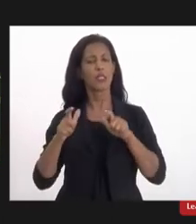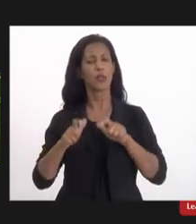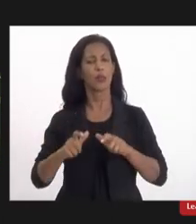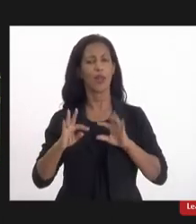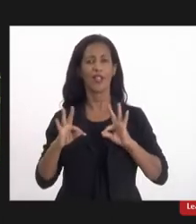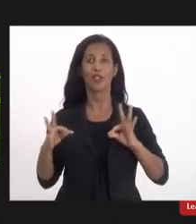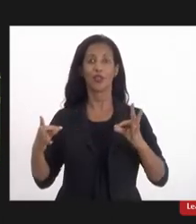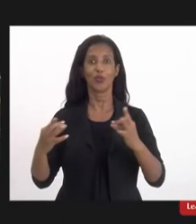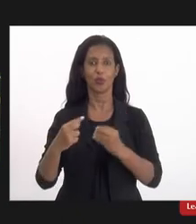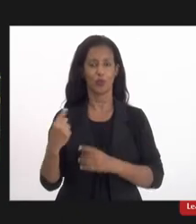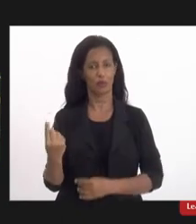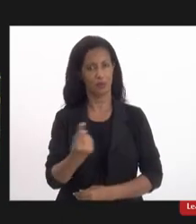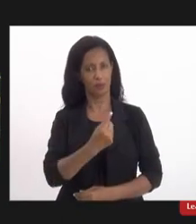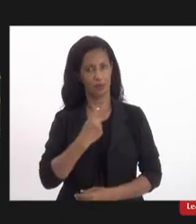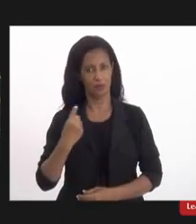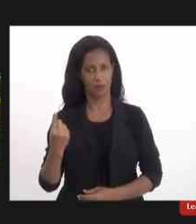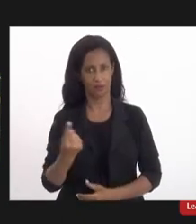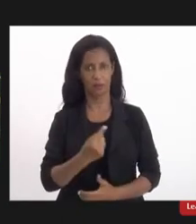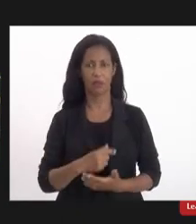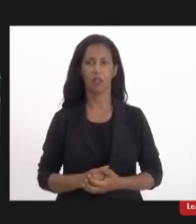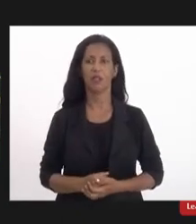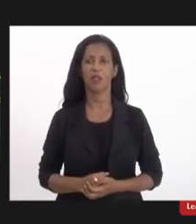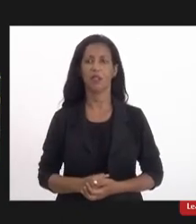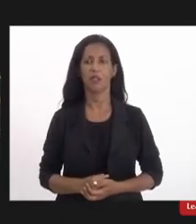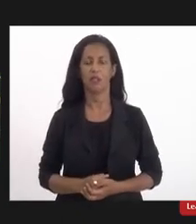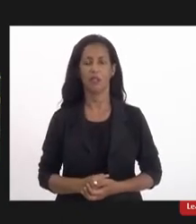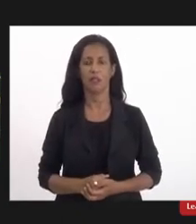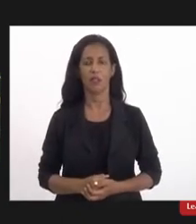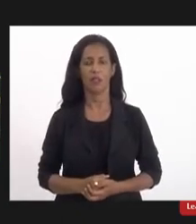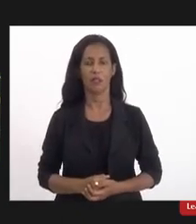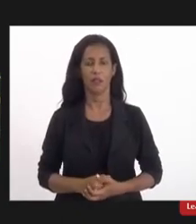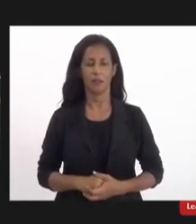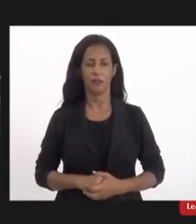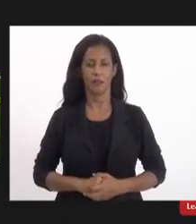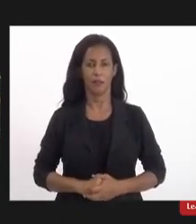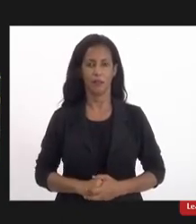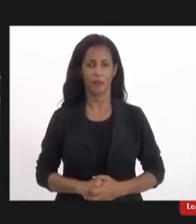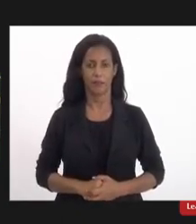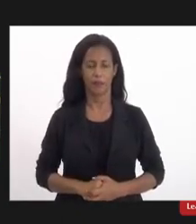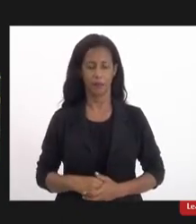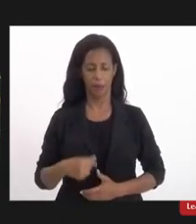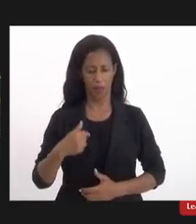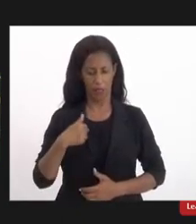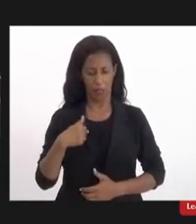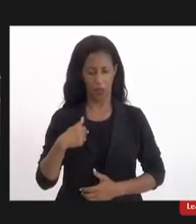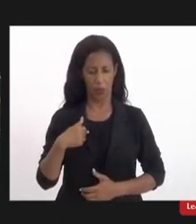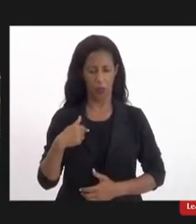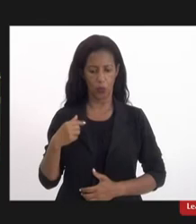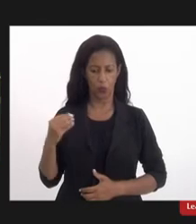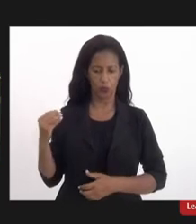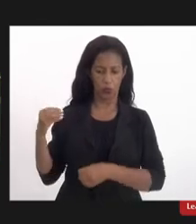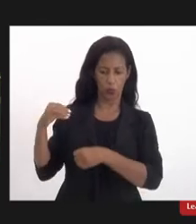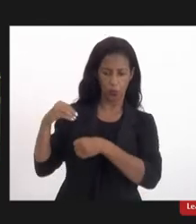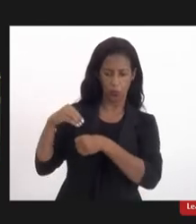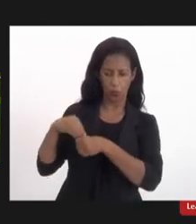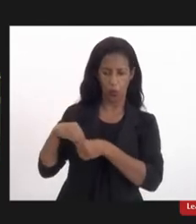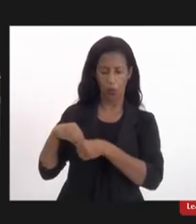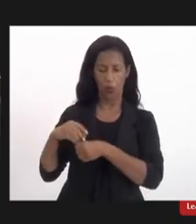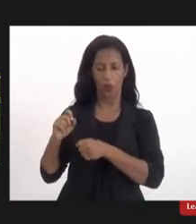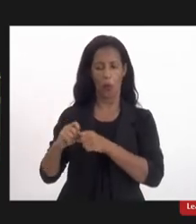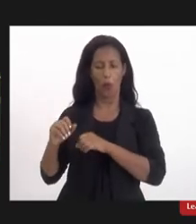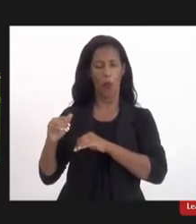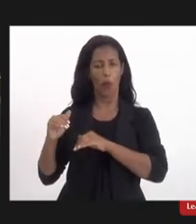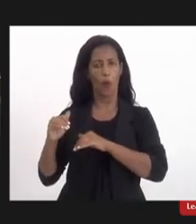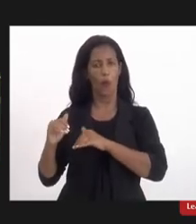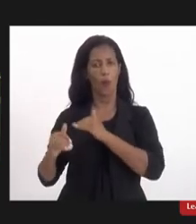todas nós. Eu estou lá cumprindo um processo de